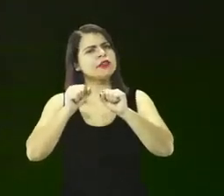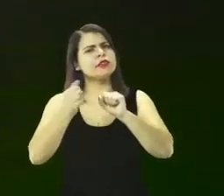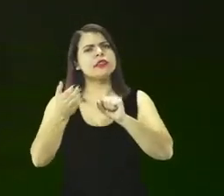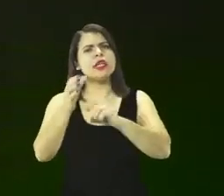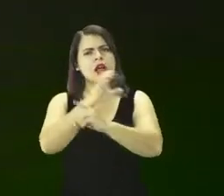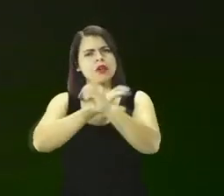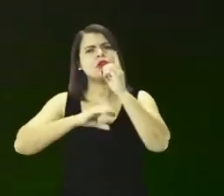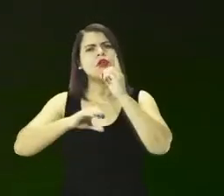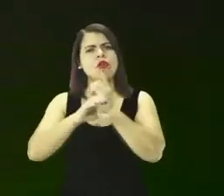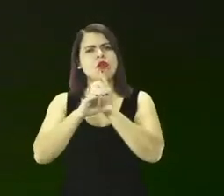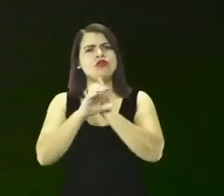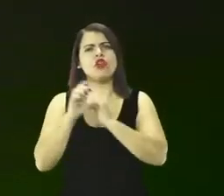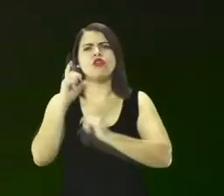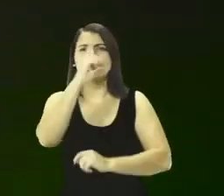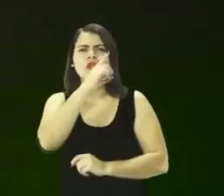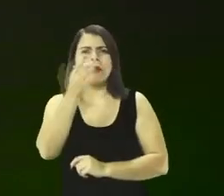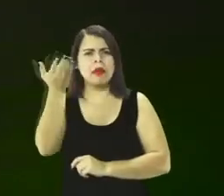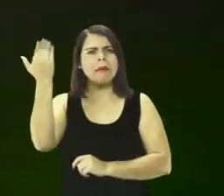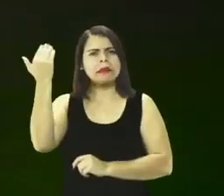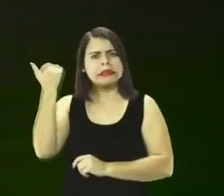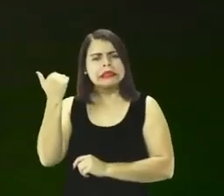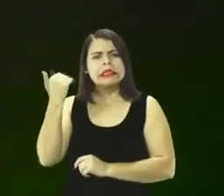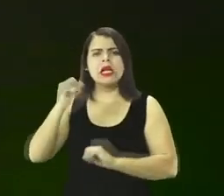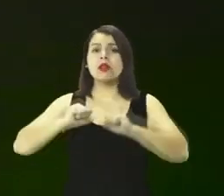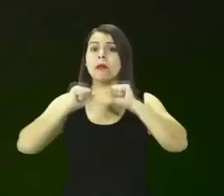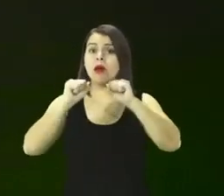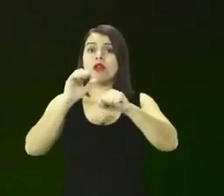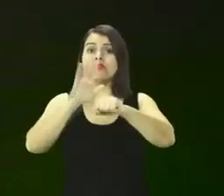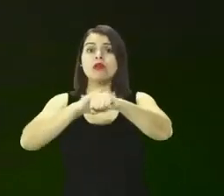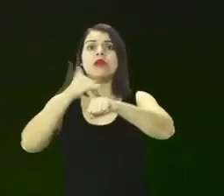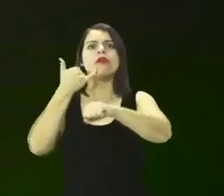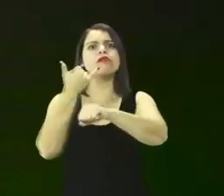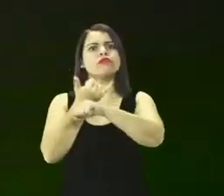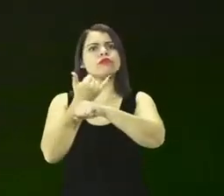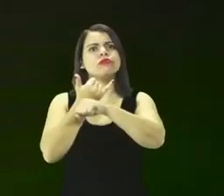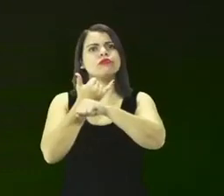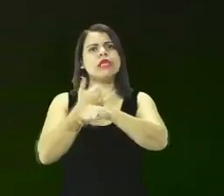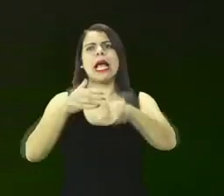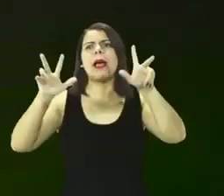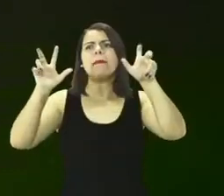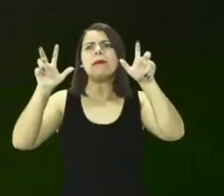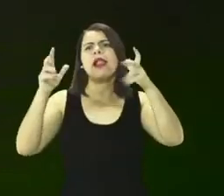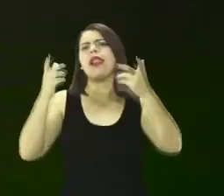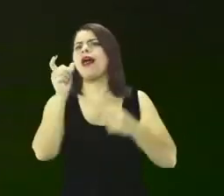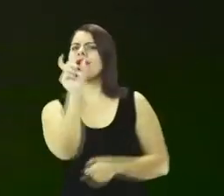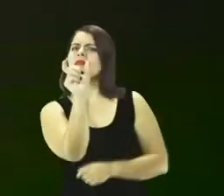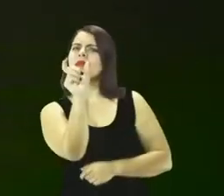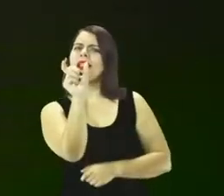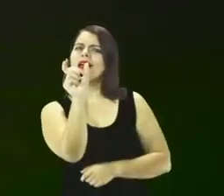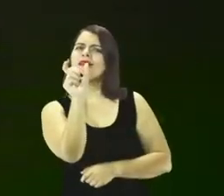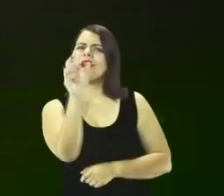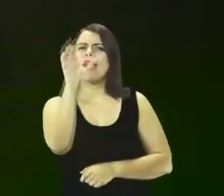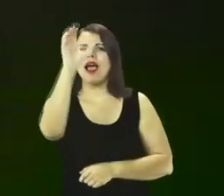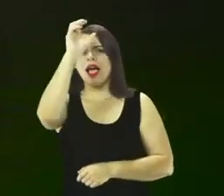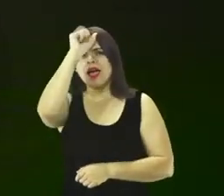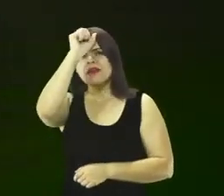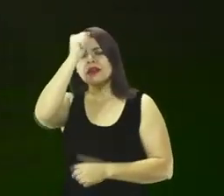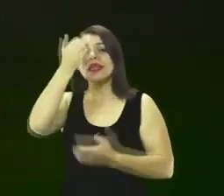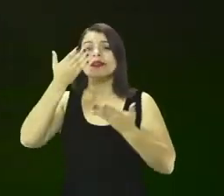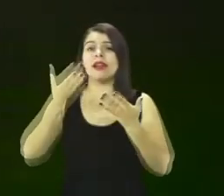Eu trouxe até a etimologia da palavra aprender. Existe uma diferença enorme entre ter informação